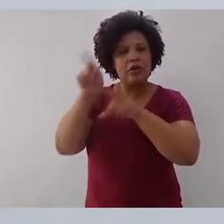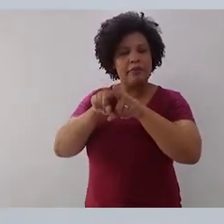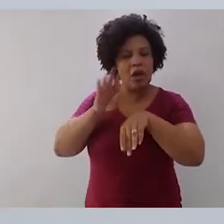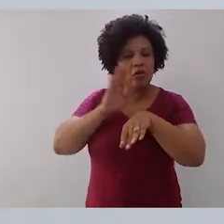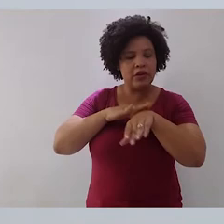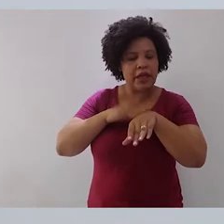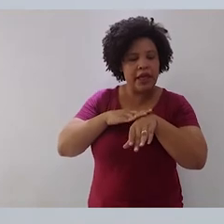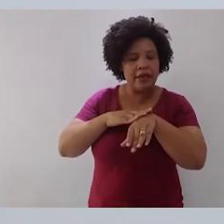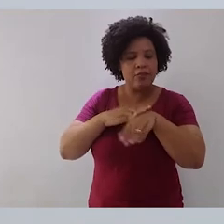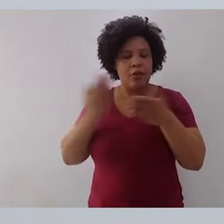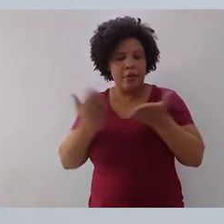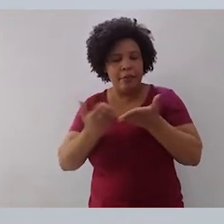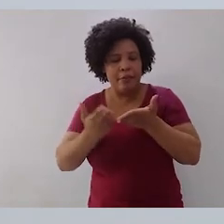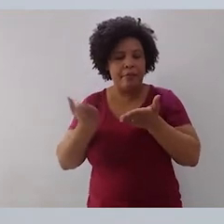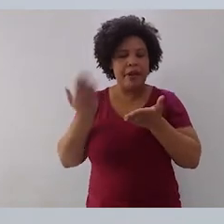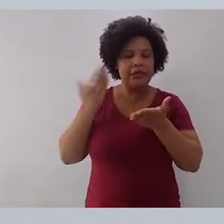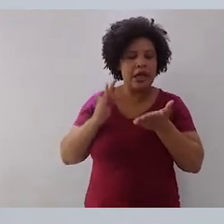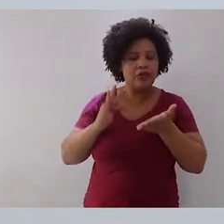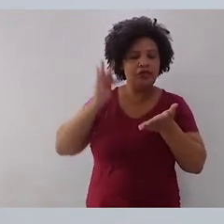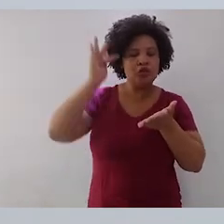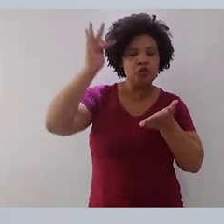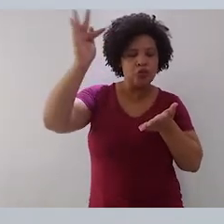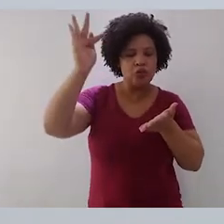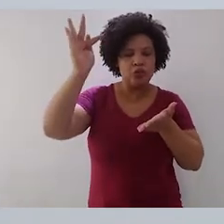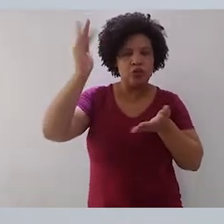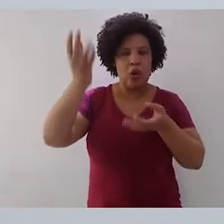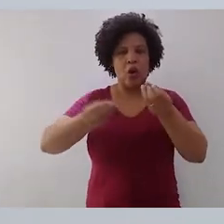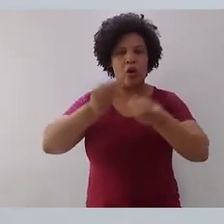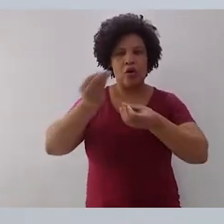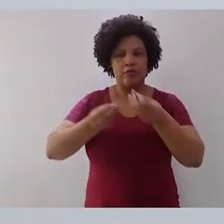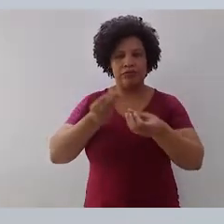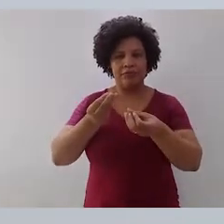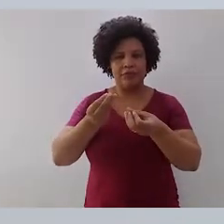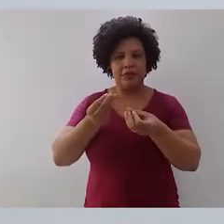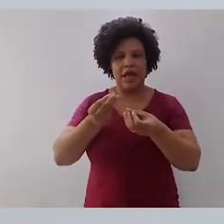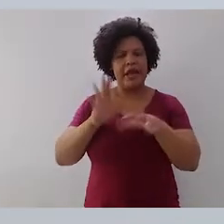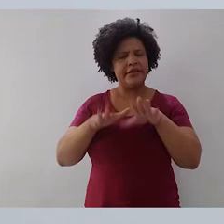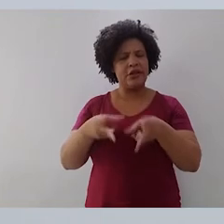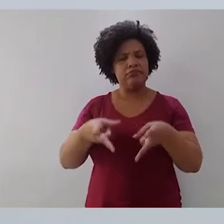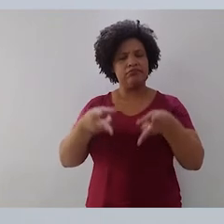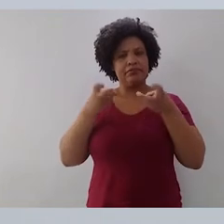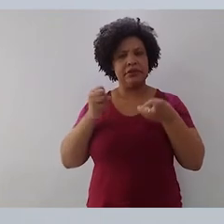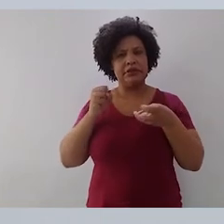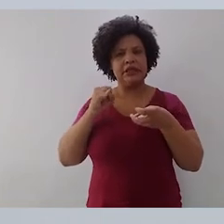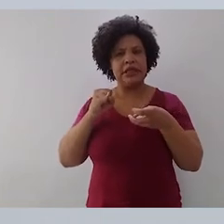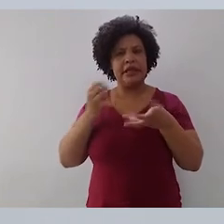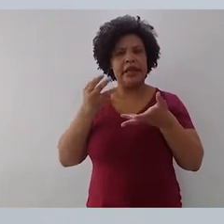quais são as ideias que derivam daí. mas eu tenho percebido na prática que você querer forçar o processo